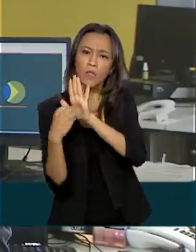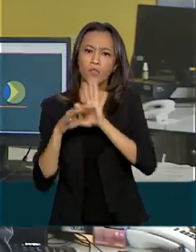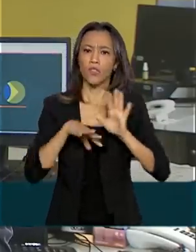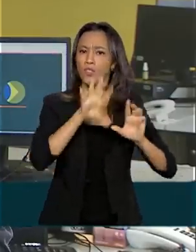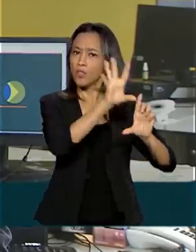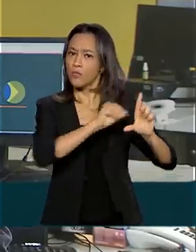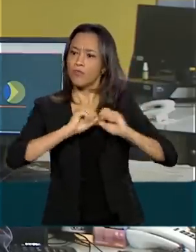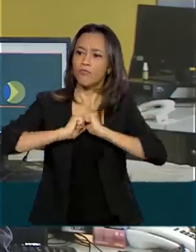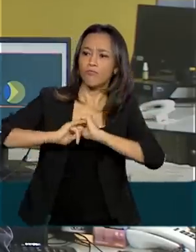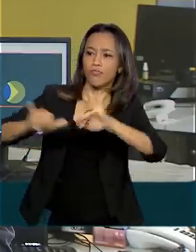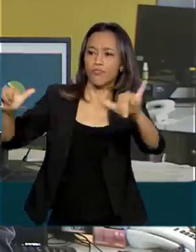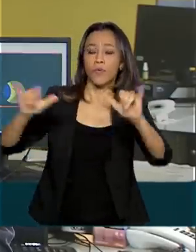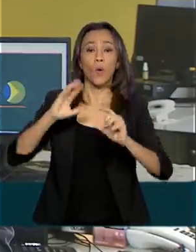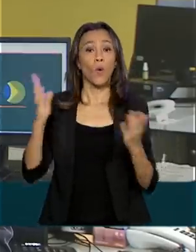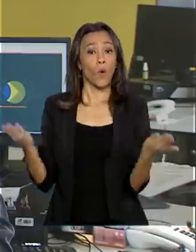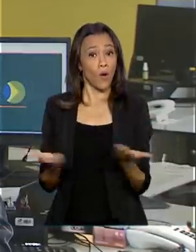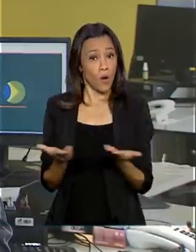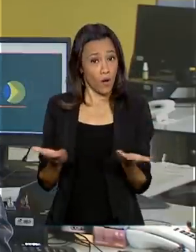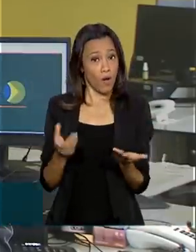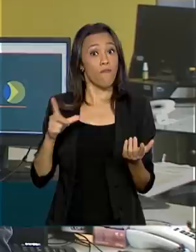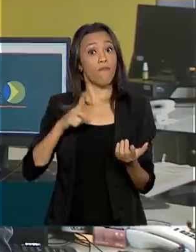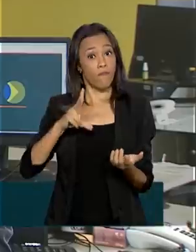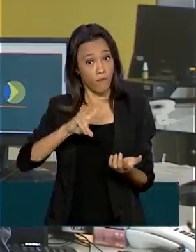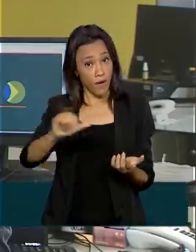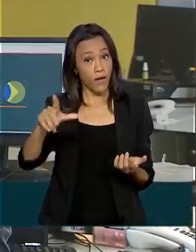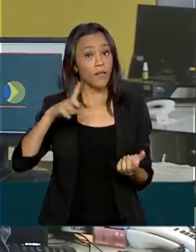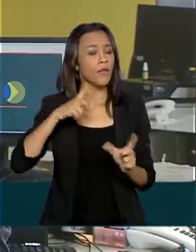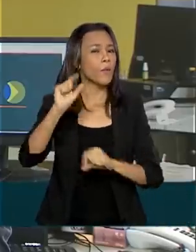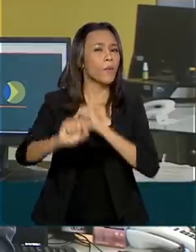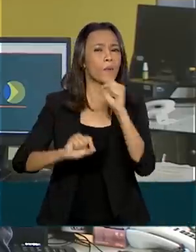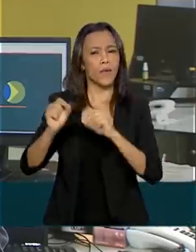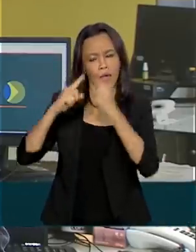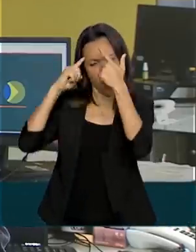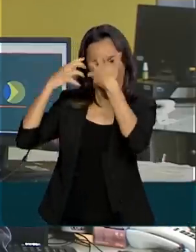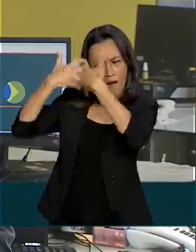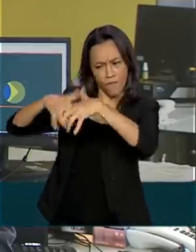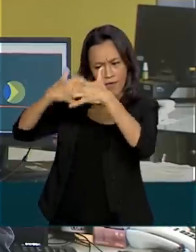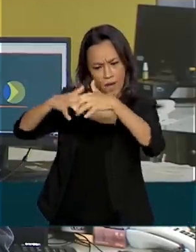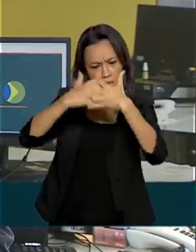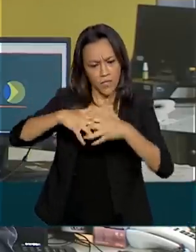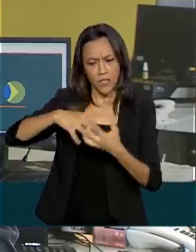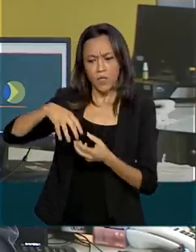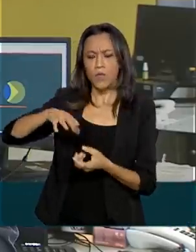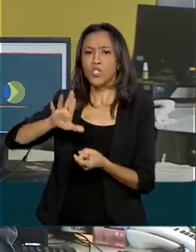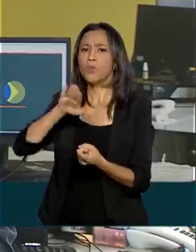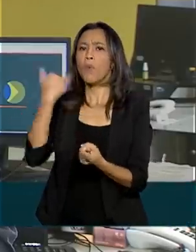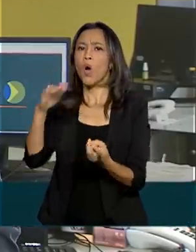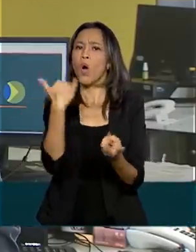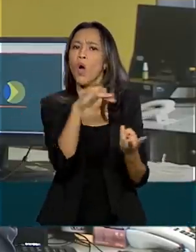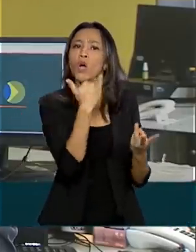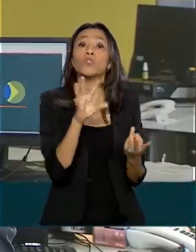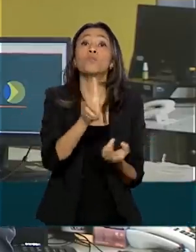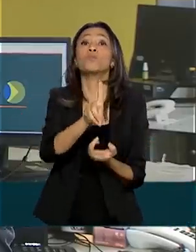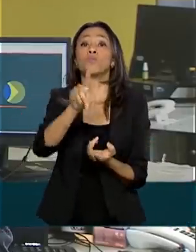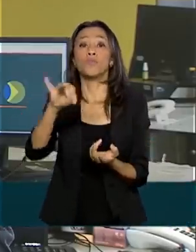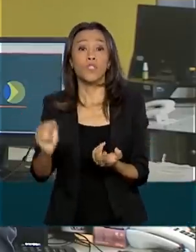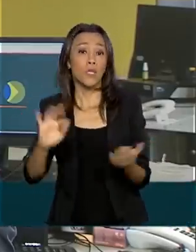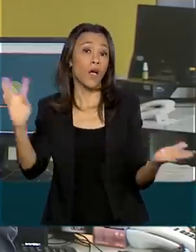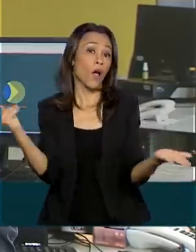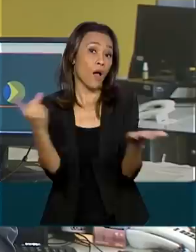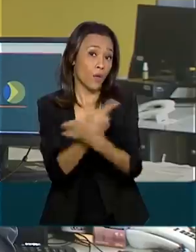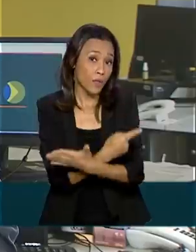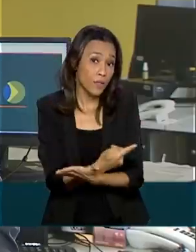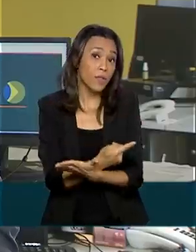o cenário atual da doença vai ter uma abordagem com análise de casos e mortes por data de ocorrência de forma